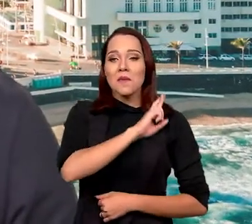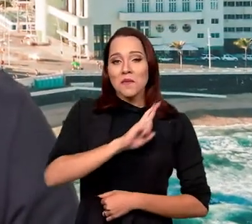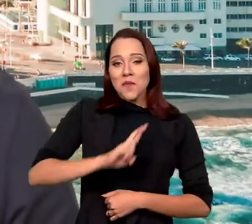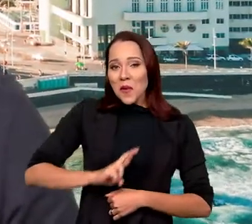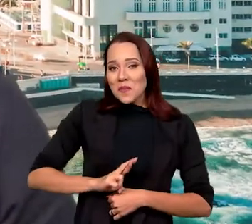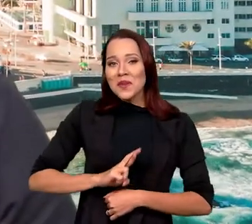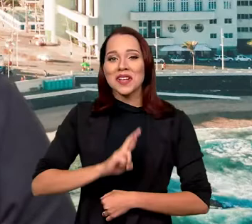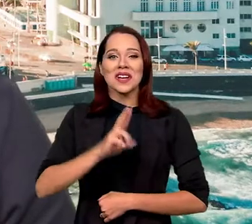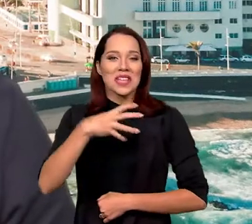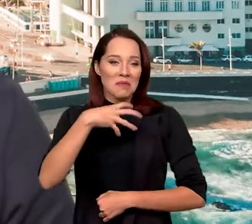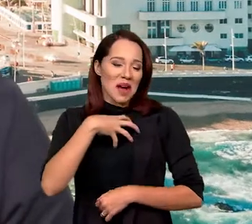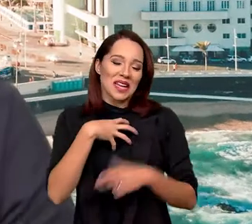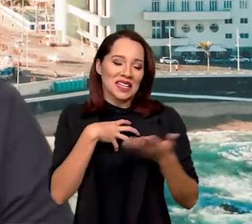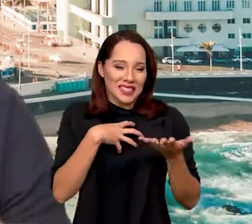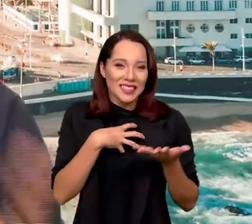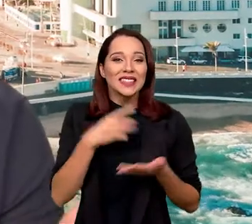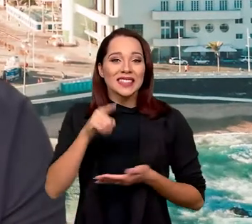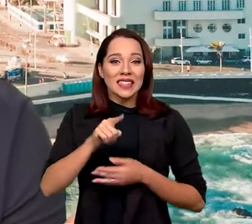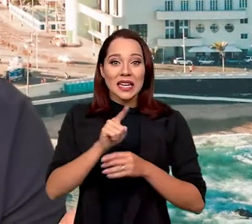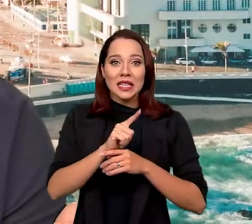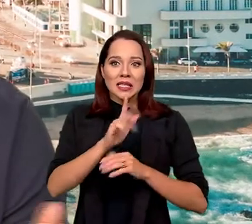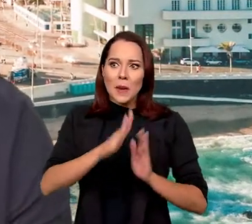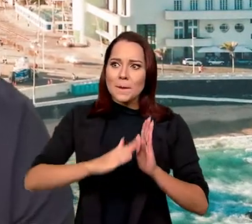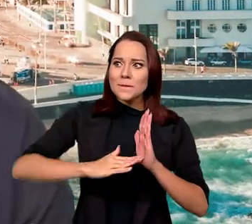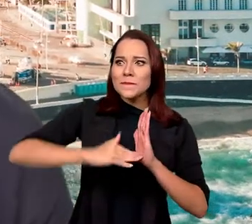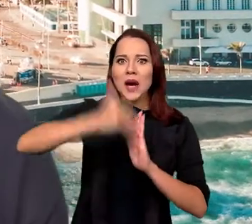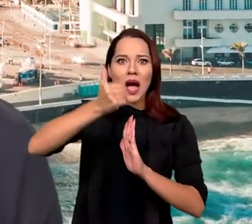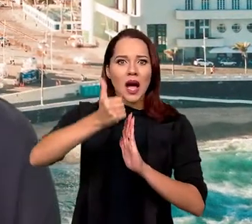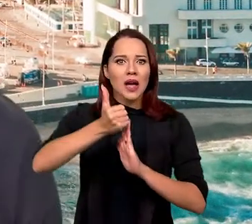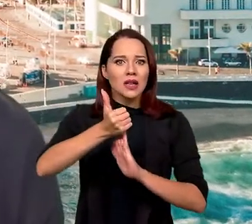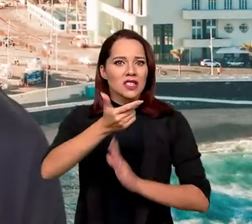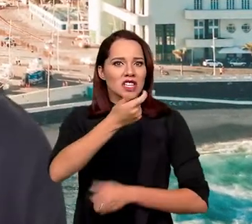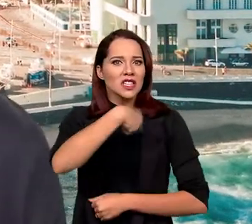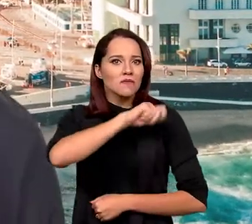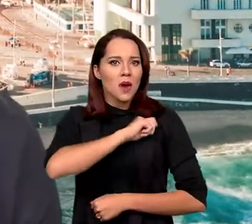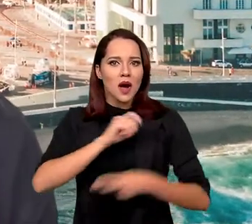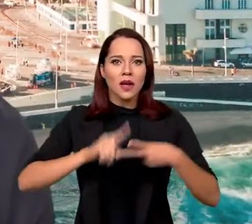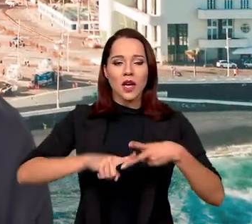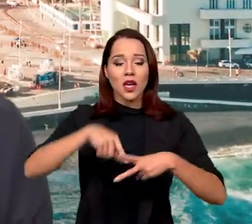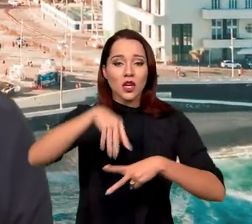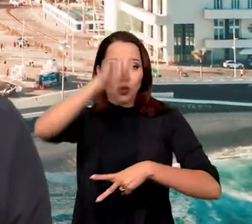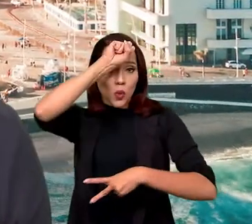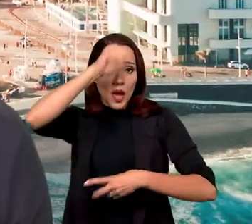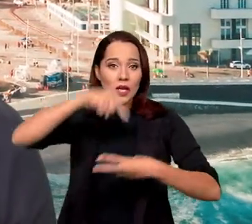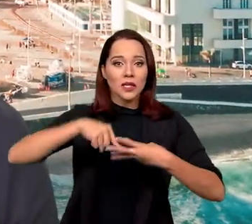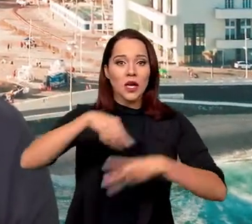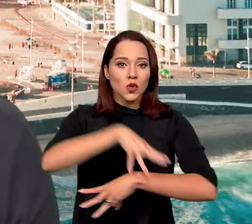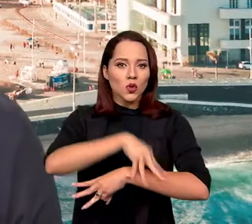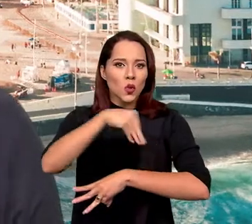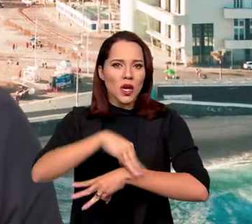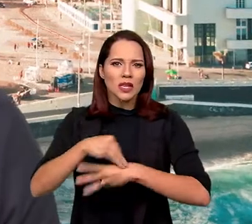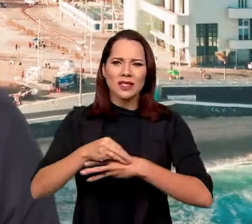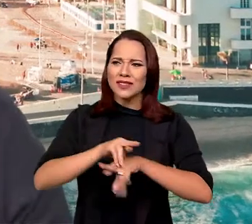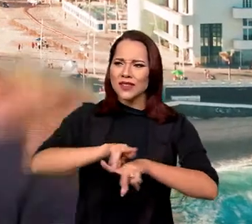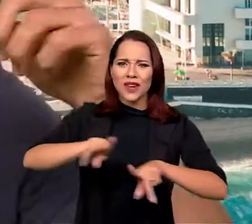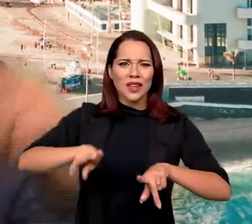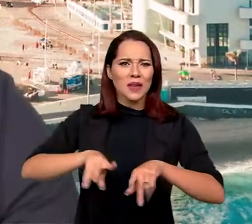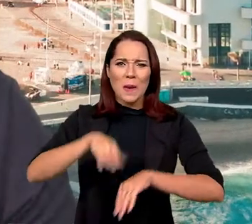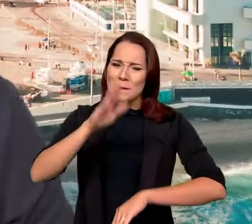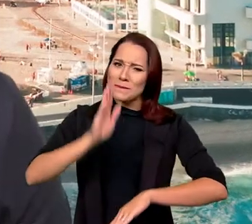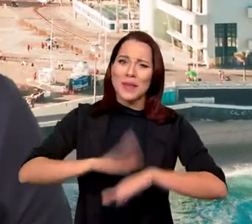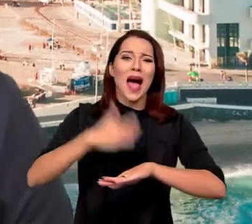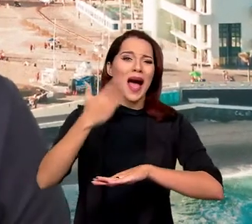Federativa da Bahia, ela ficaria na frente de países como Espanha, Suécia, Suíça e muito,